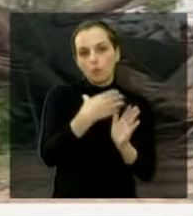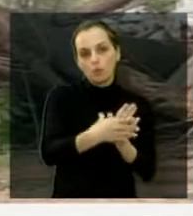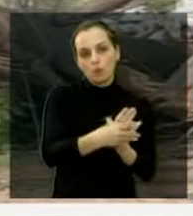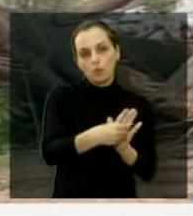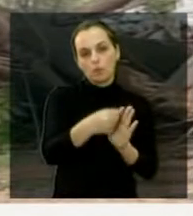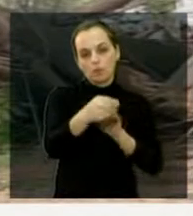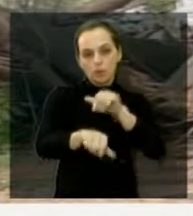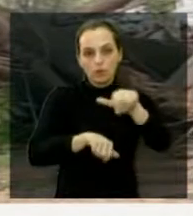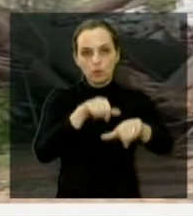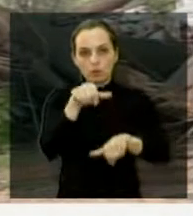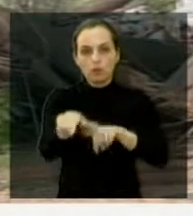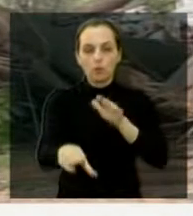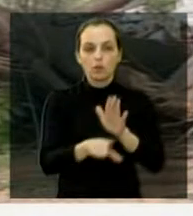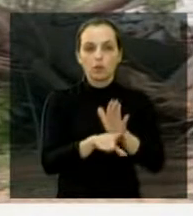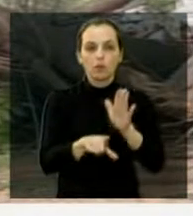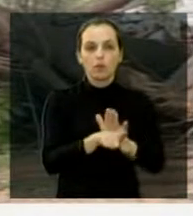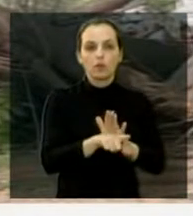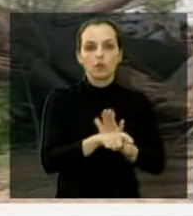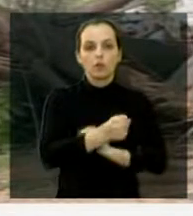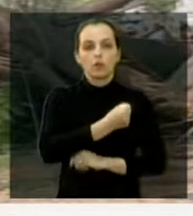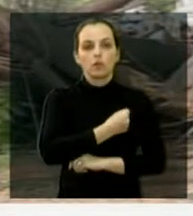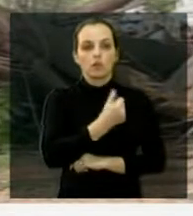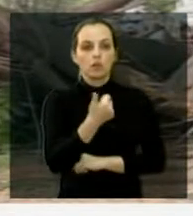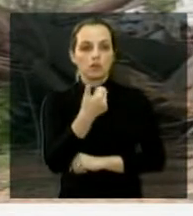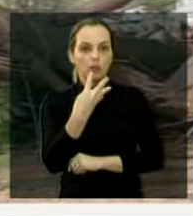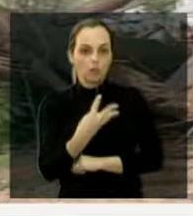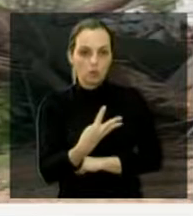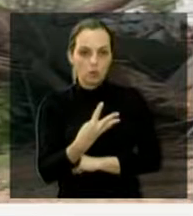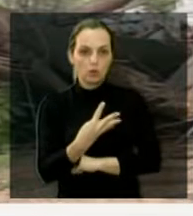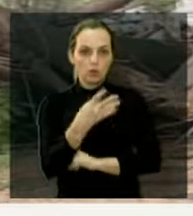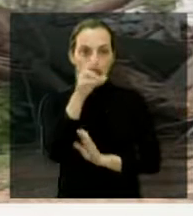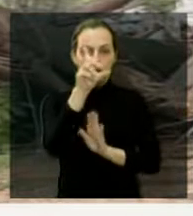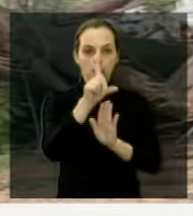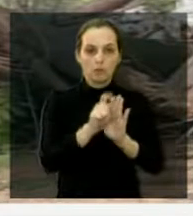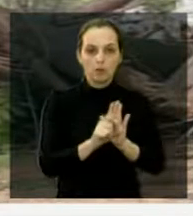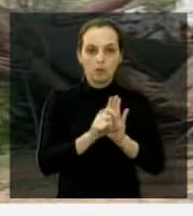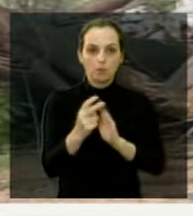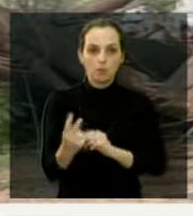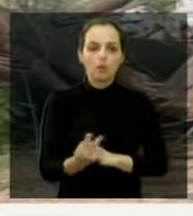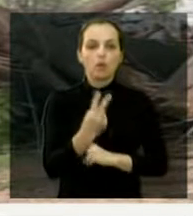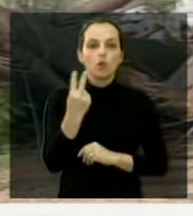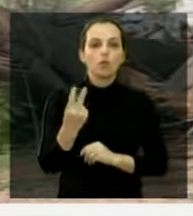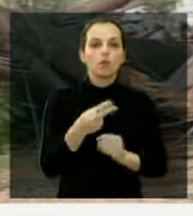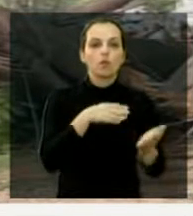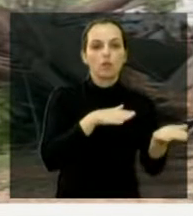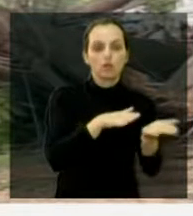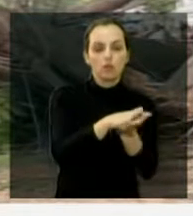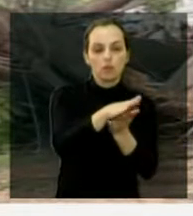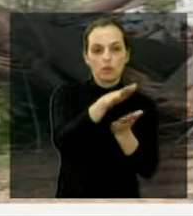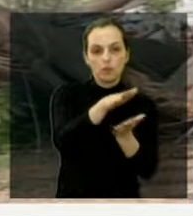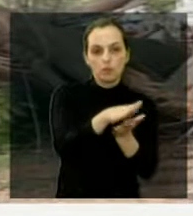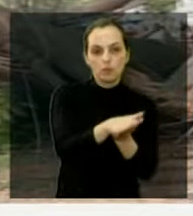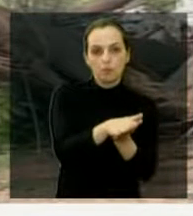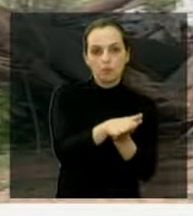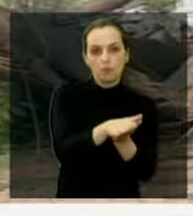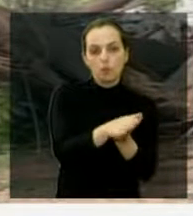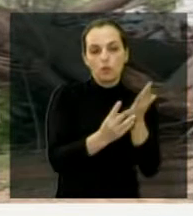complementar, número 14, para diminuir o valor da multa pela poda drástica.